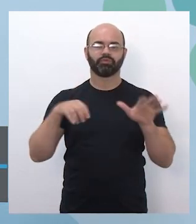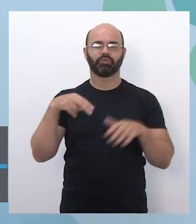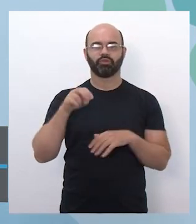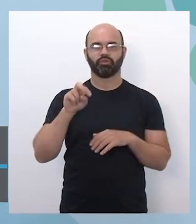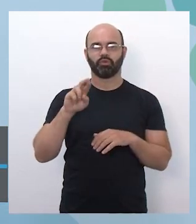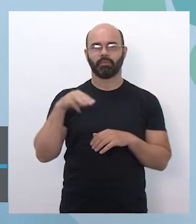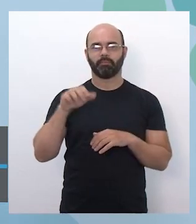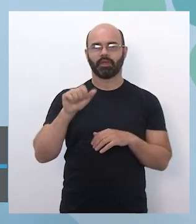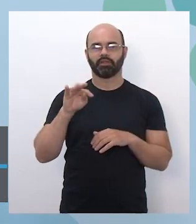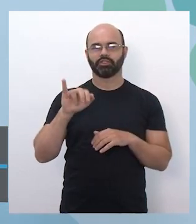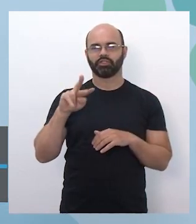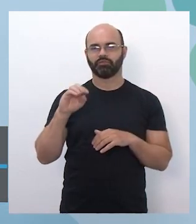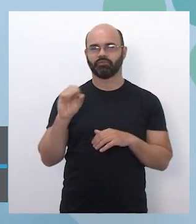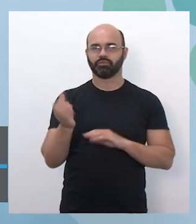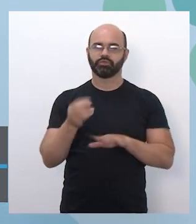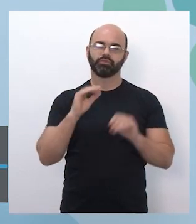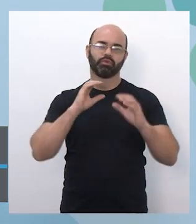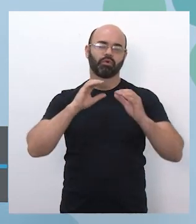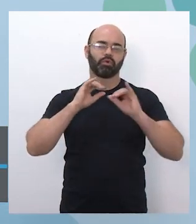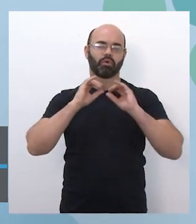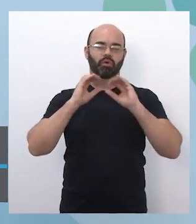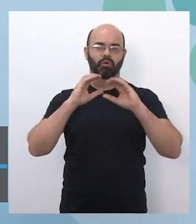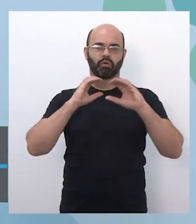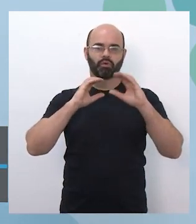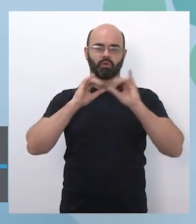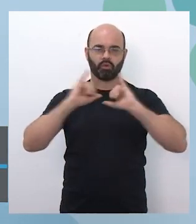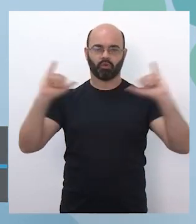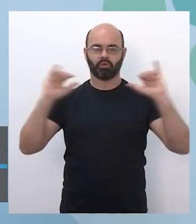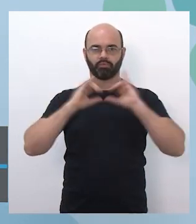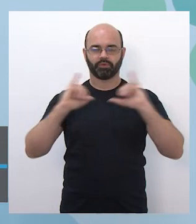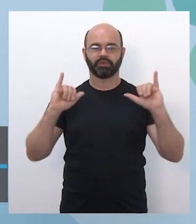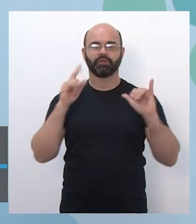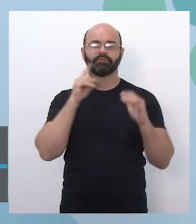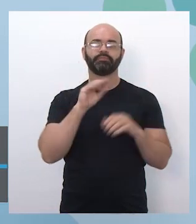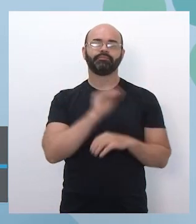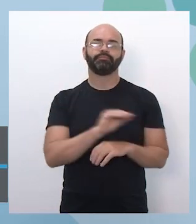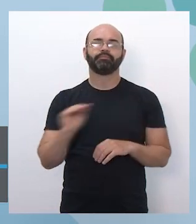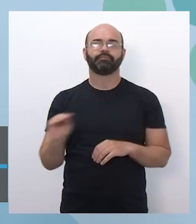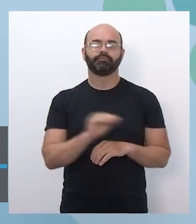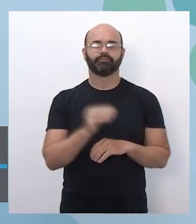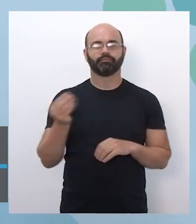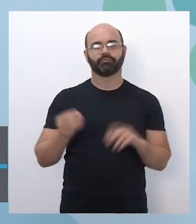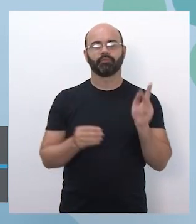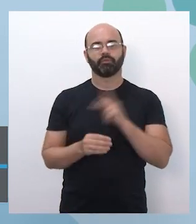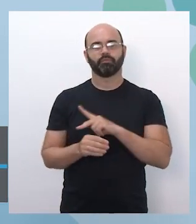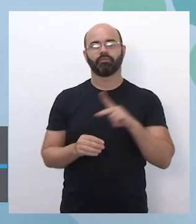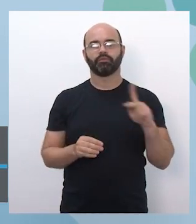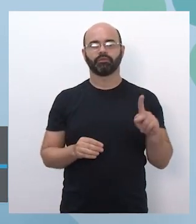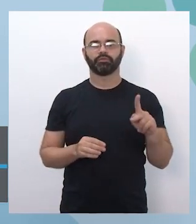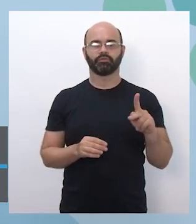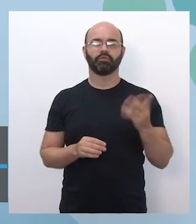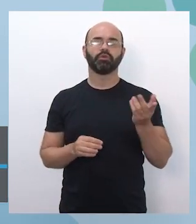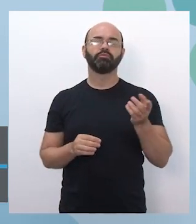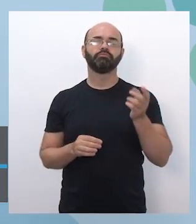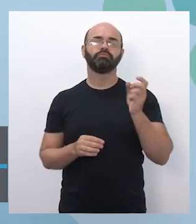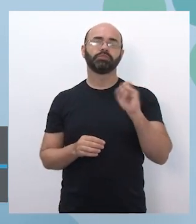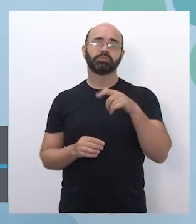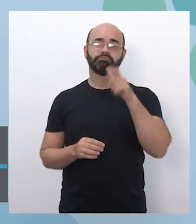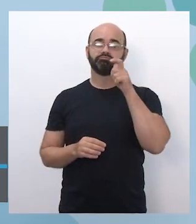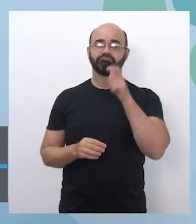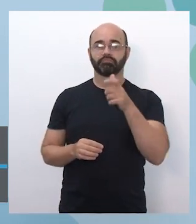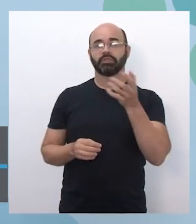como vai se dar esse processo de alocação, que vai levar em consideração os professores que manifestarem